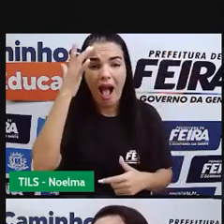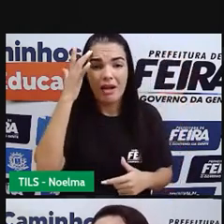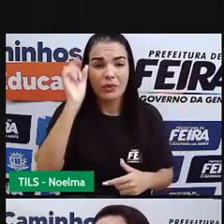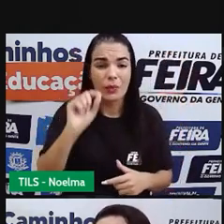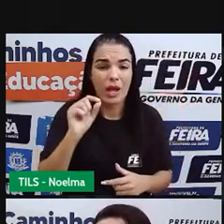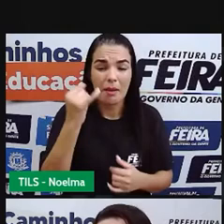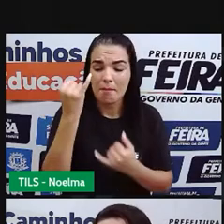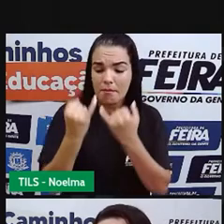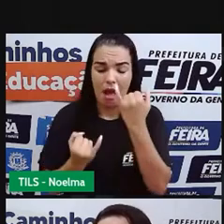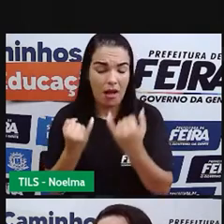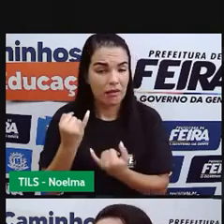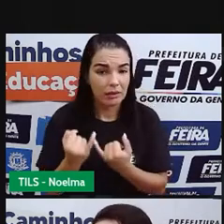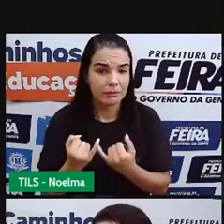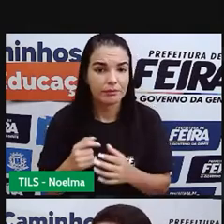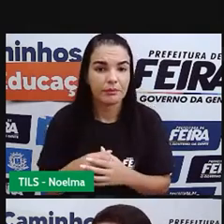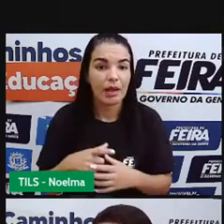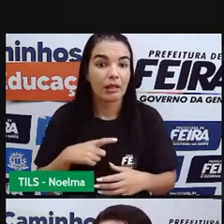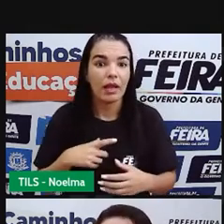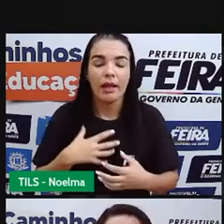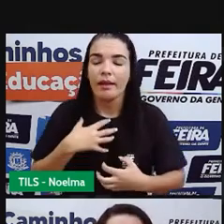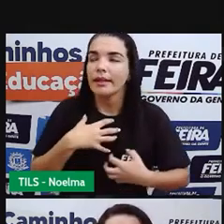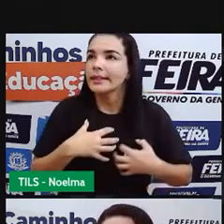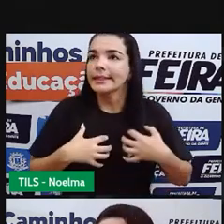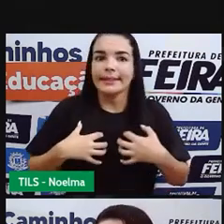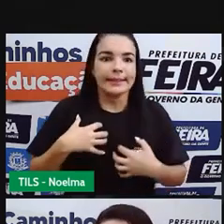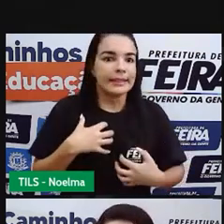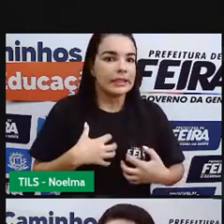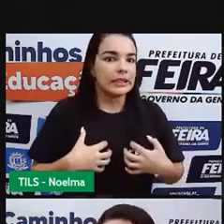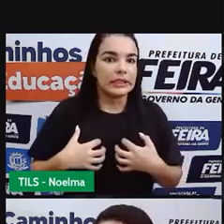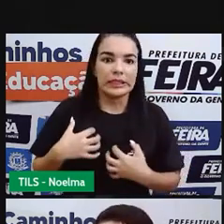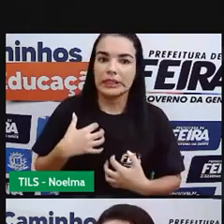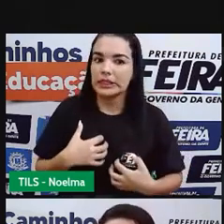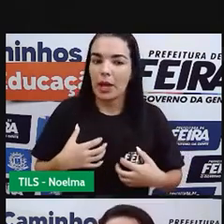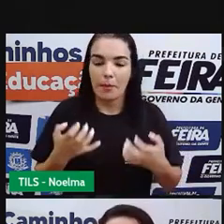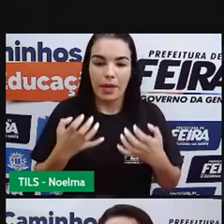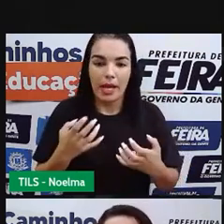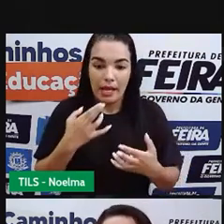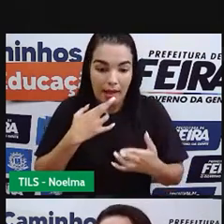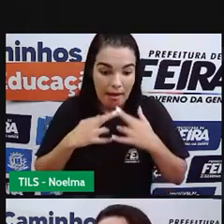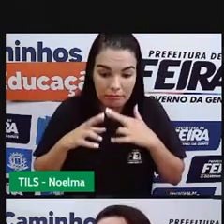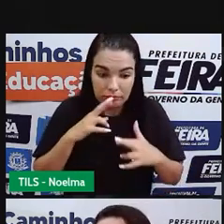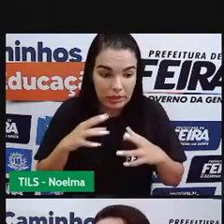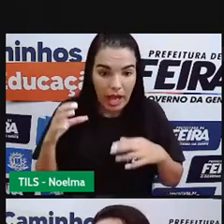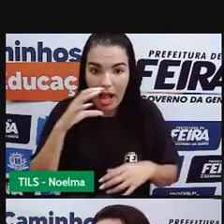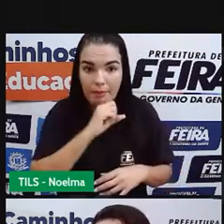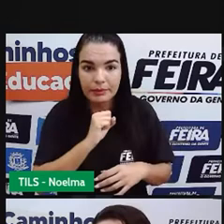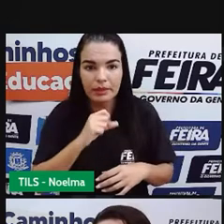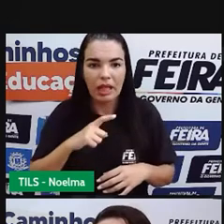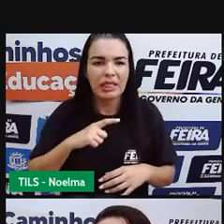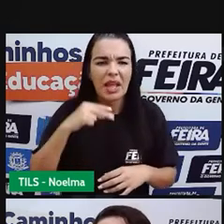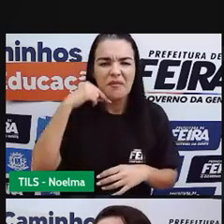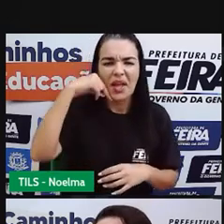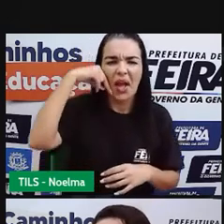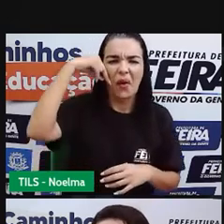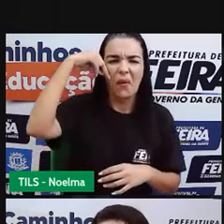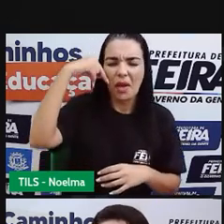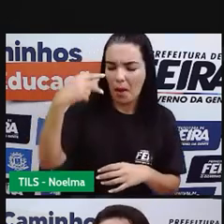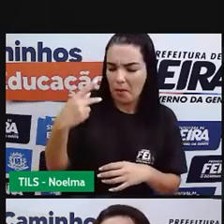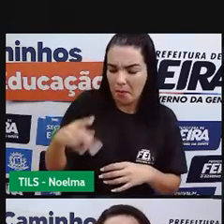magra. Ansiedade, porque que é resultado rápido, né? Vergonha no seu próprio corpo,